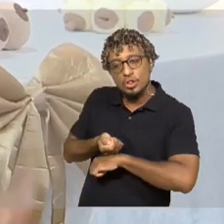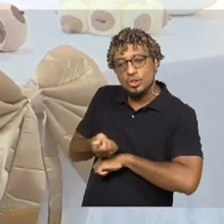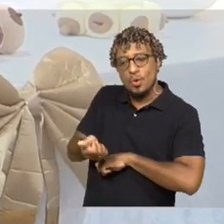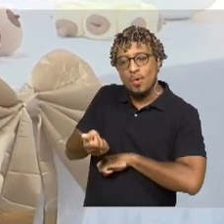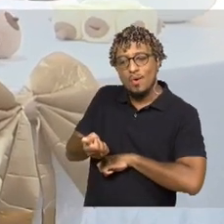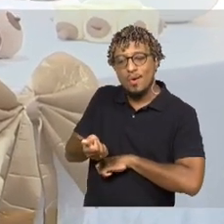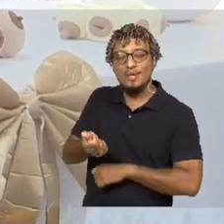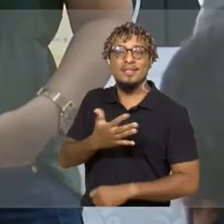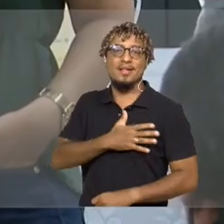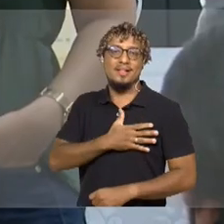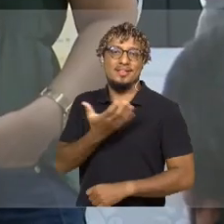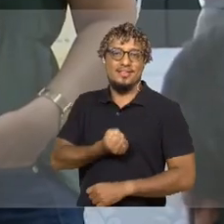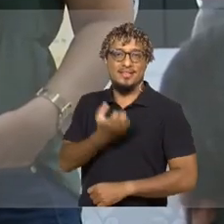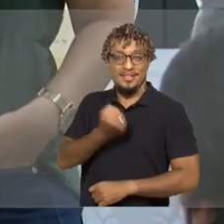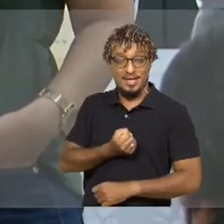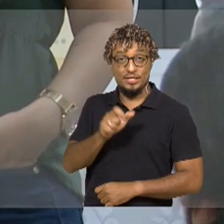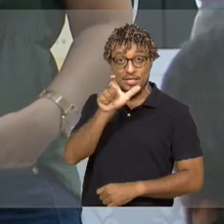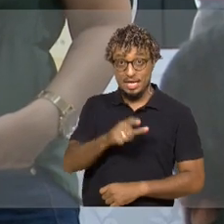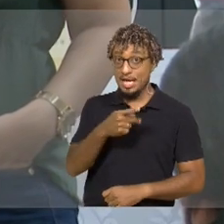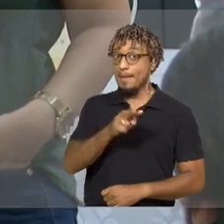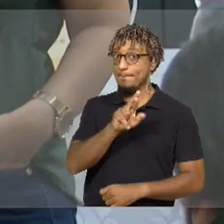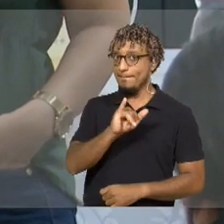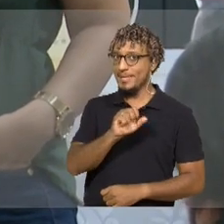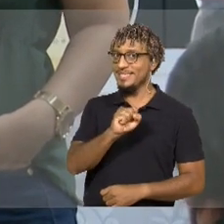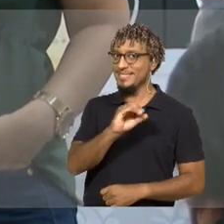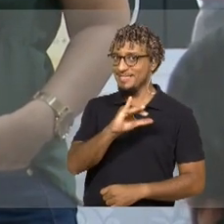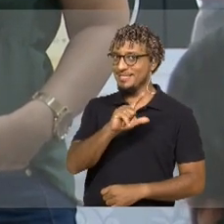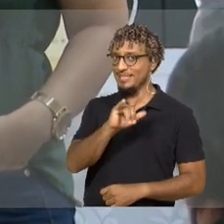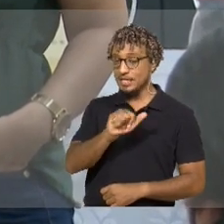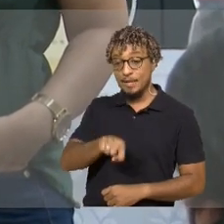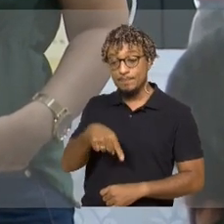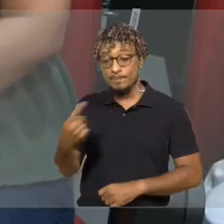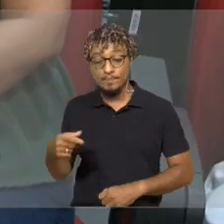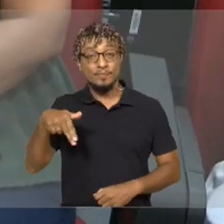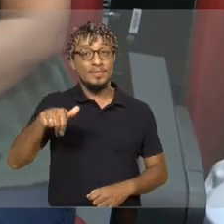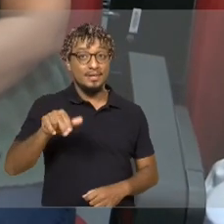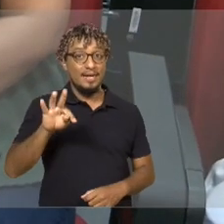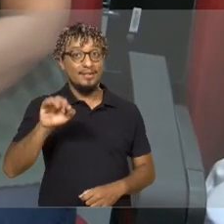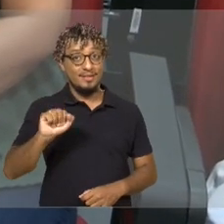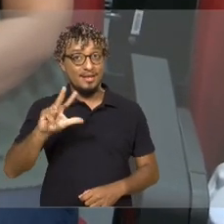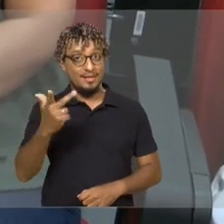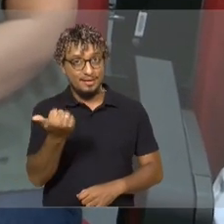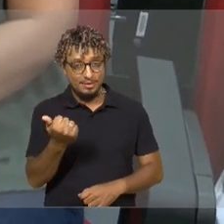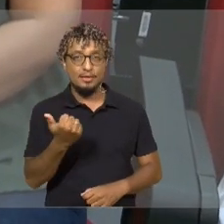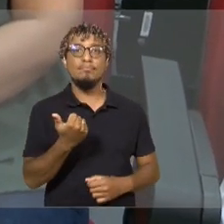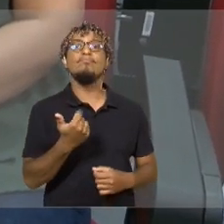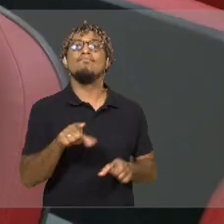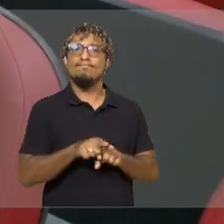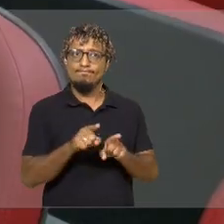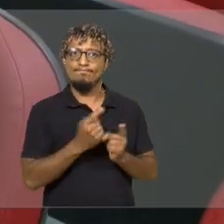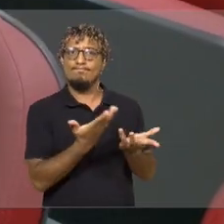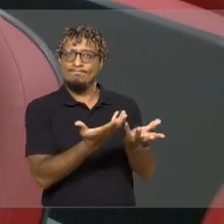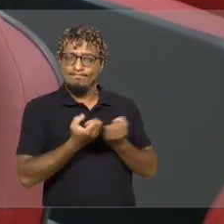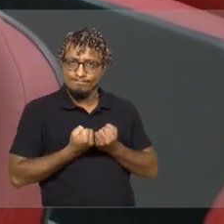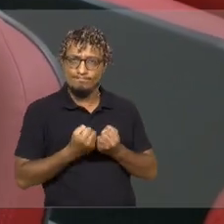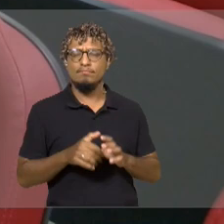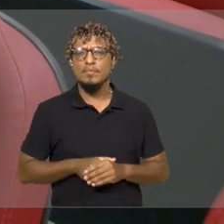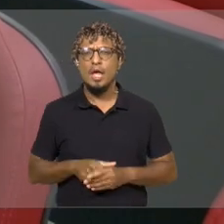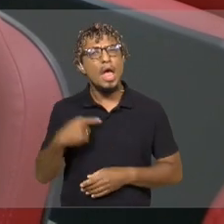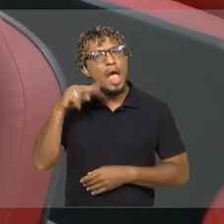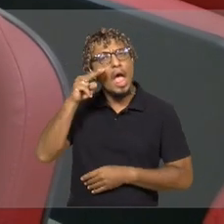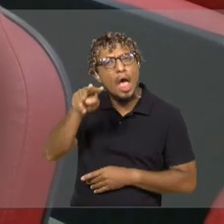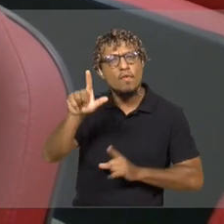A Priscila é doadora e Natália é mãe de um bebezinho que compartilha desse amor. Eu vi pela TV que eles estavam